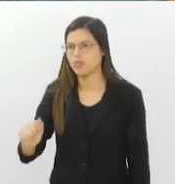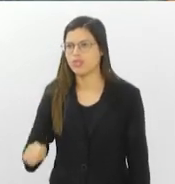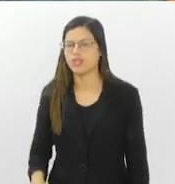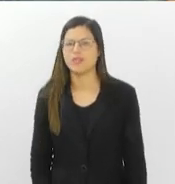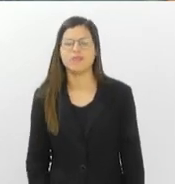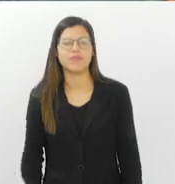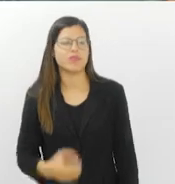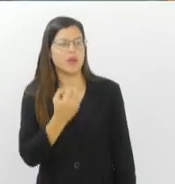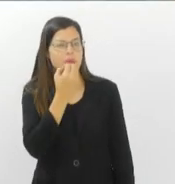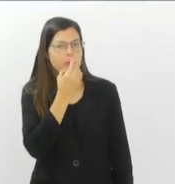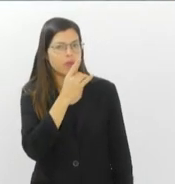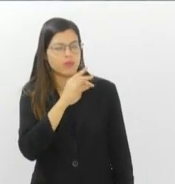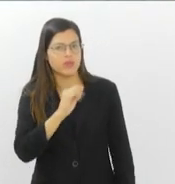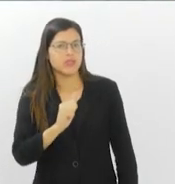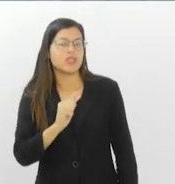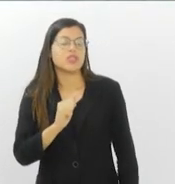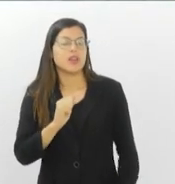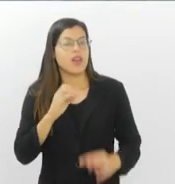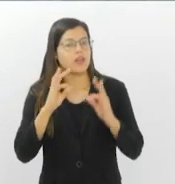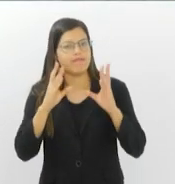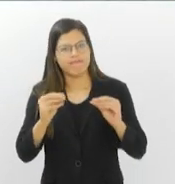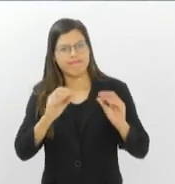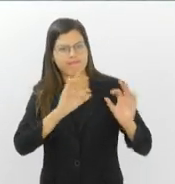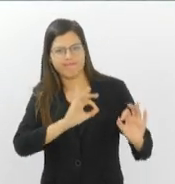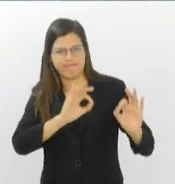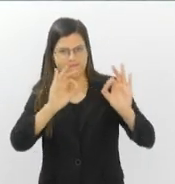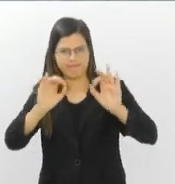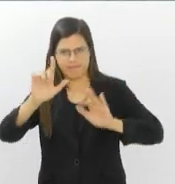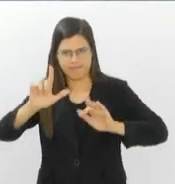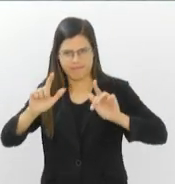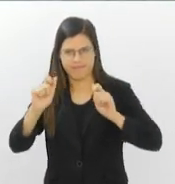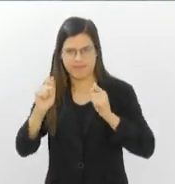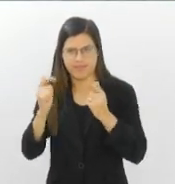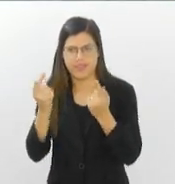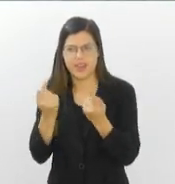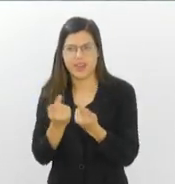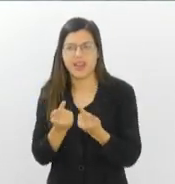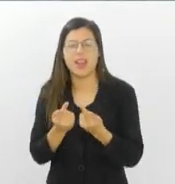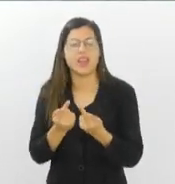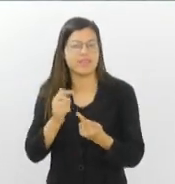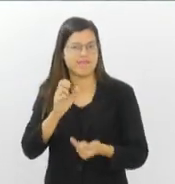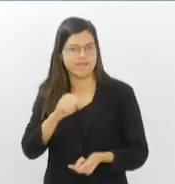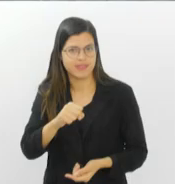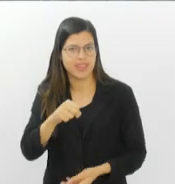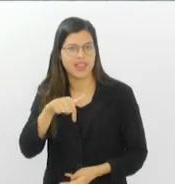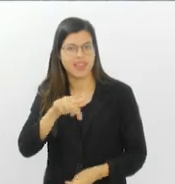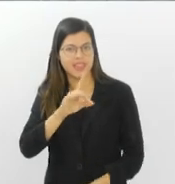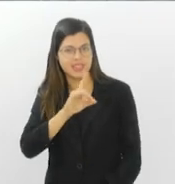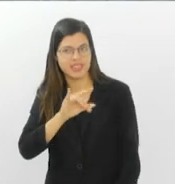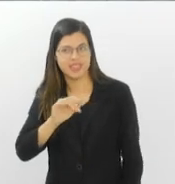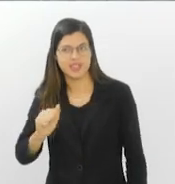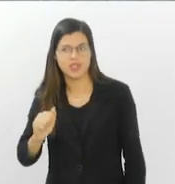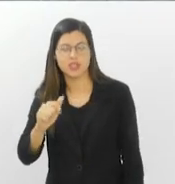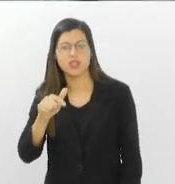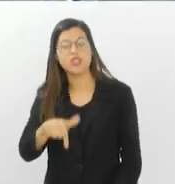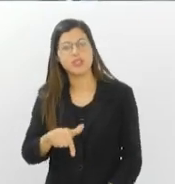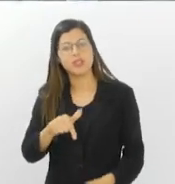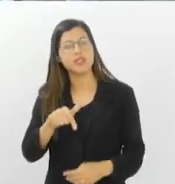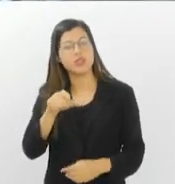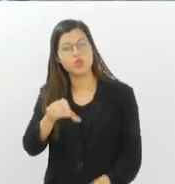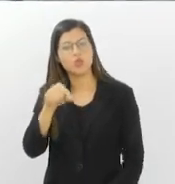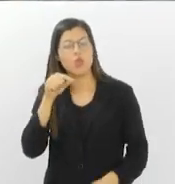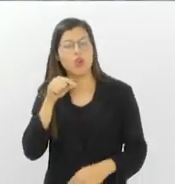Bom dia, Vicente. Bom dia a todos que nos assistem pela TV Alerje. É isso mesmo, essa data remete à morte de um ciclista